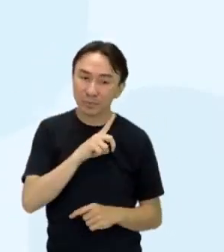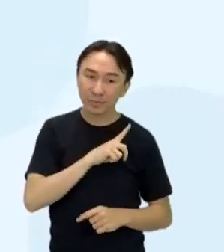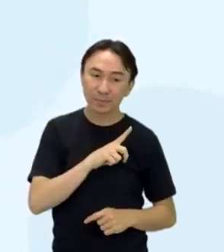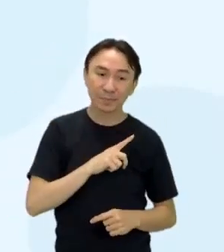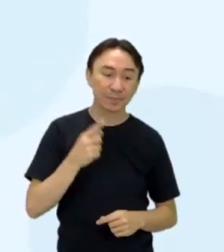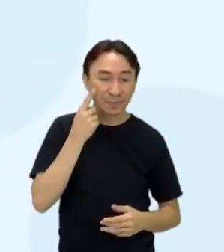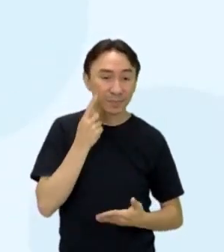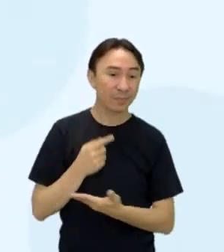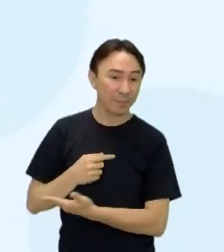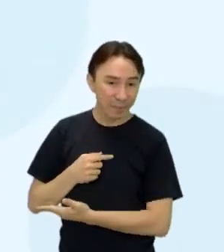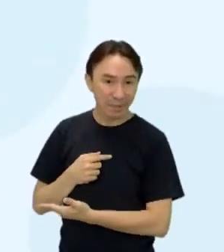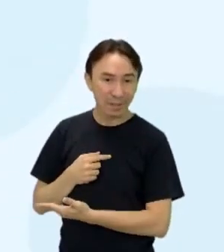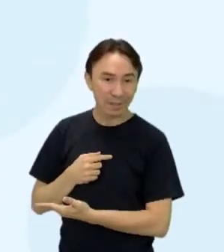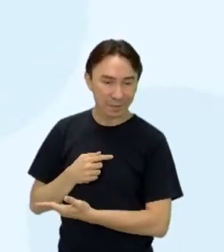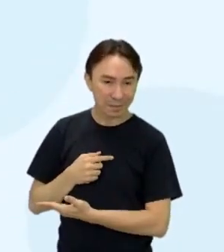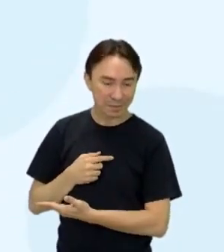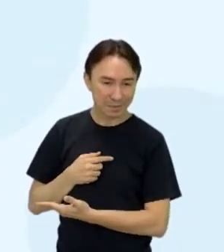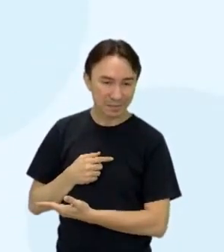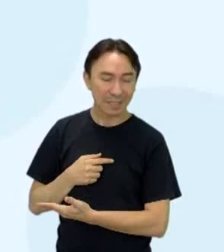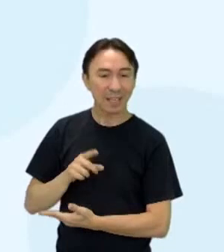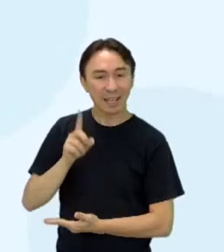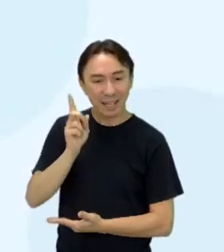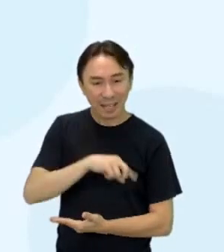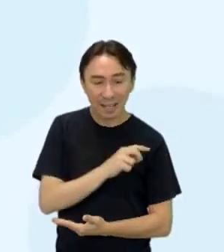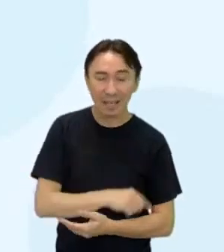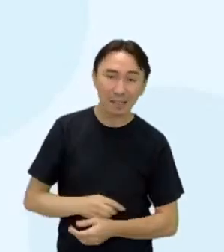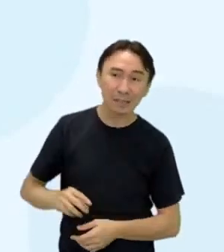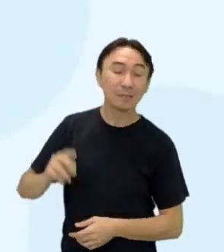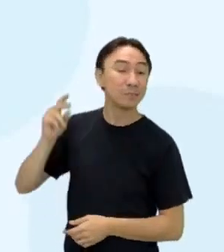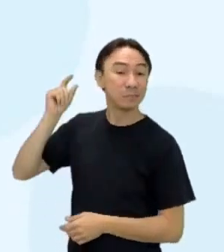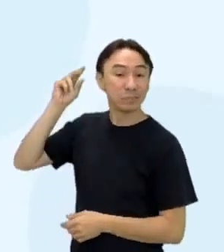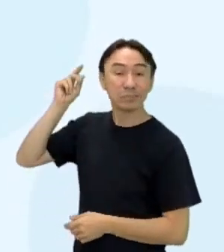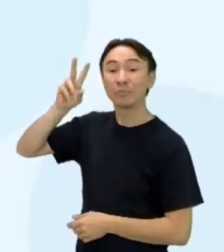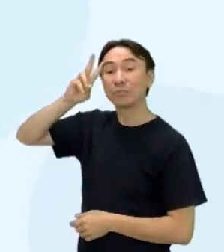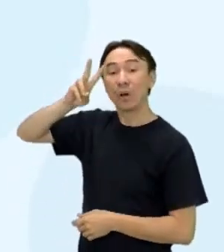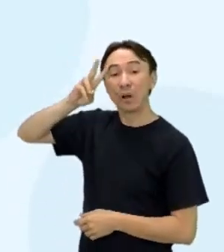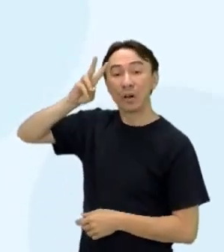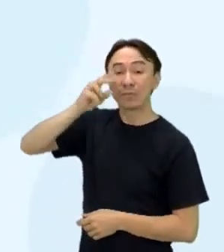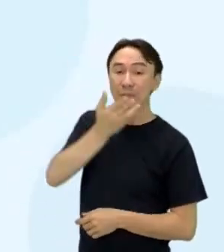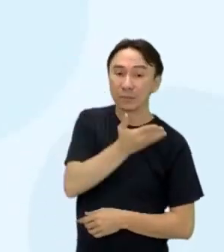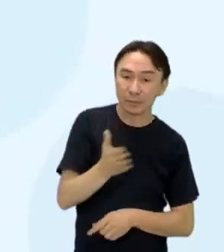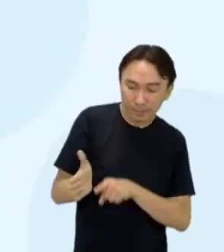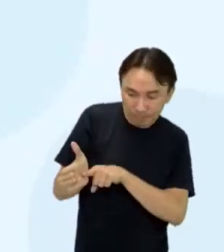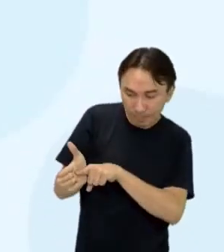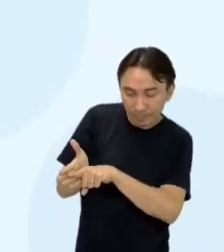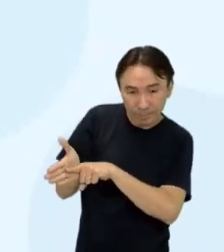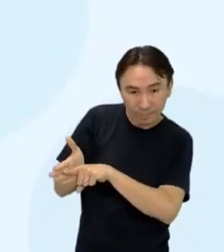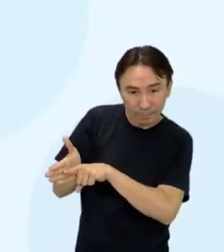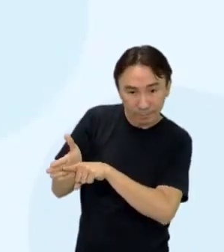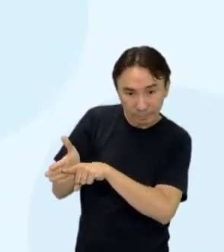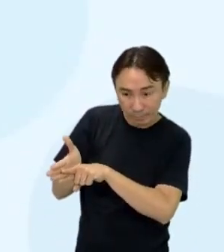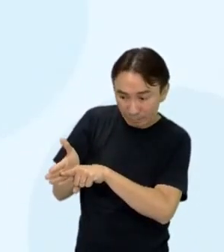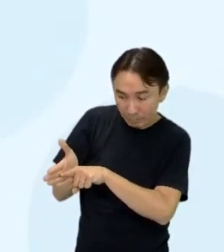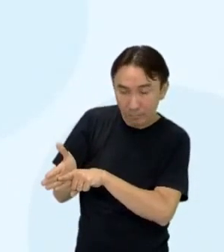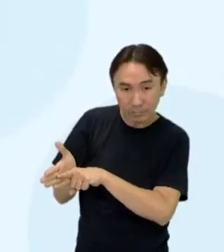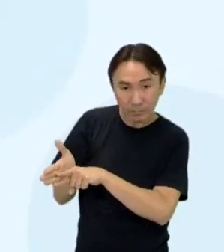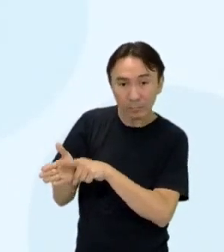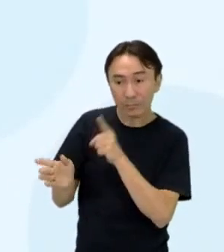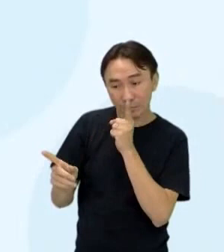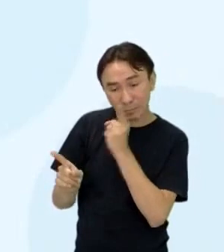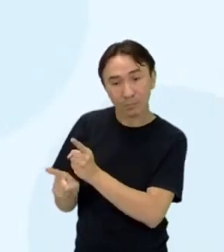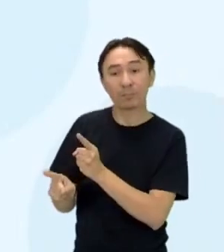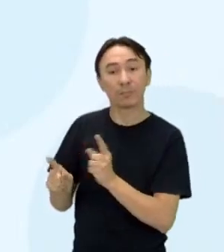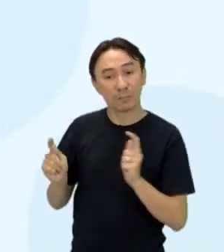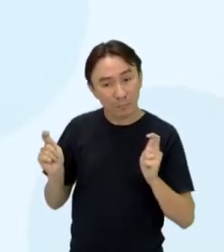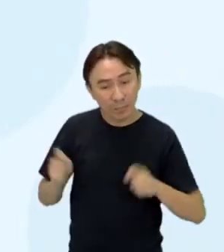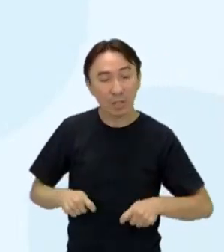a gente chama de fonte histórica. Então, o texto literário é um documento histórico, né? Ele é uma fonte histórica de pesquisa